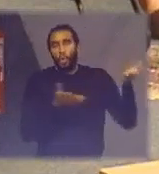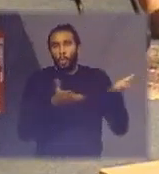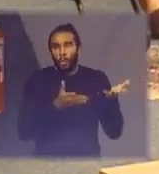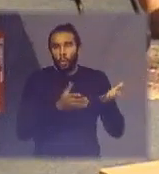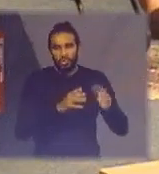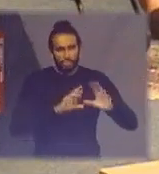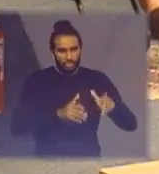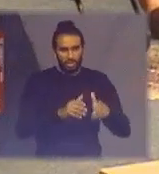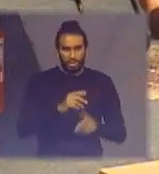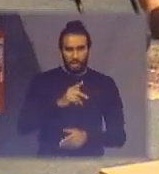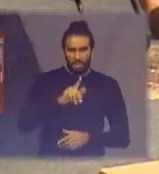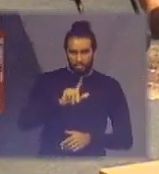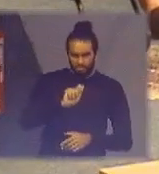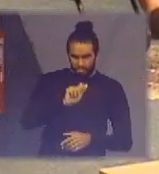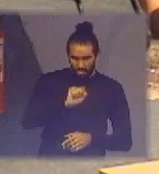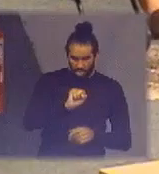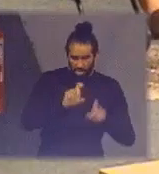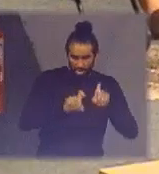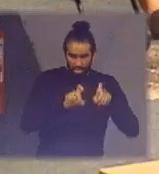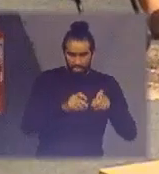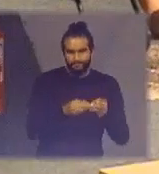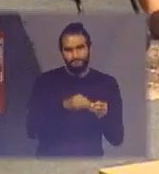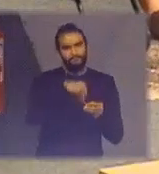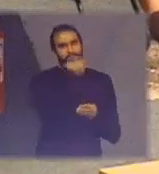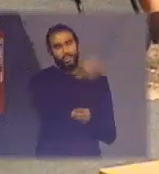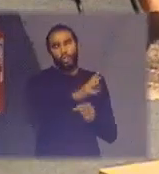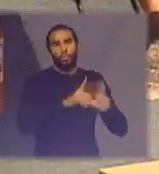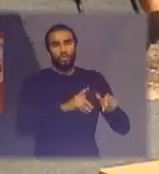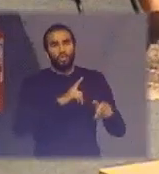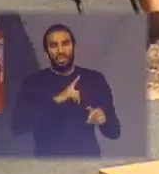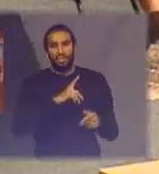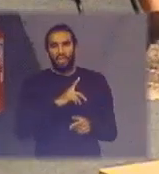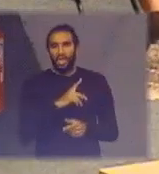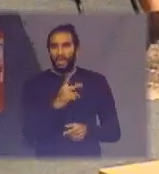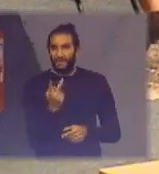as placas e tudo que tem valor vai para fora do país